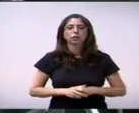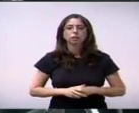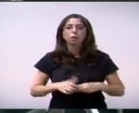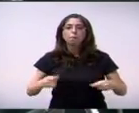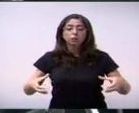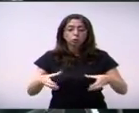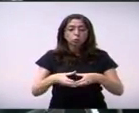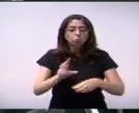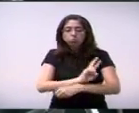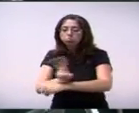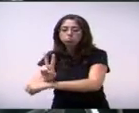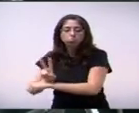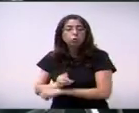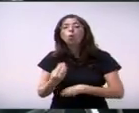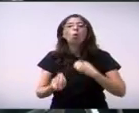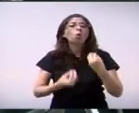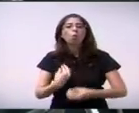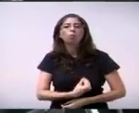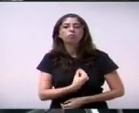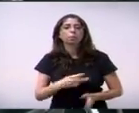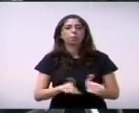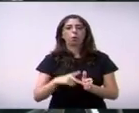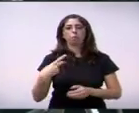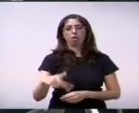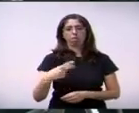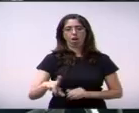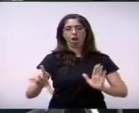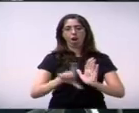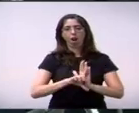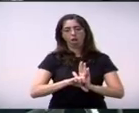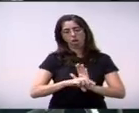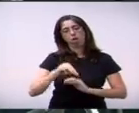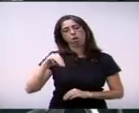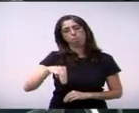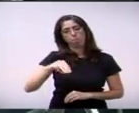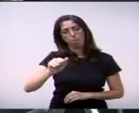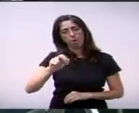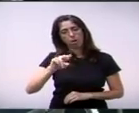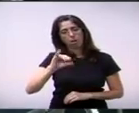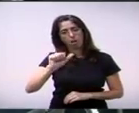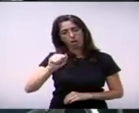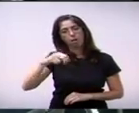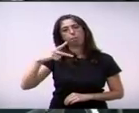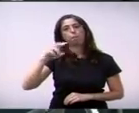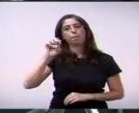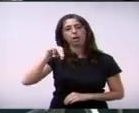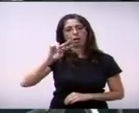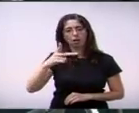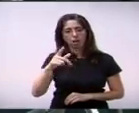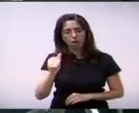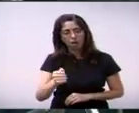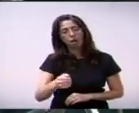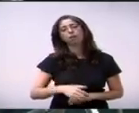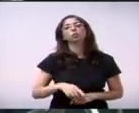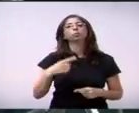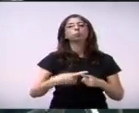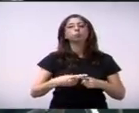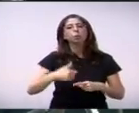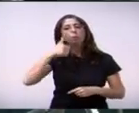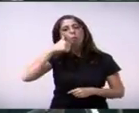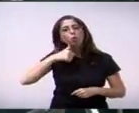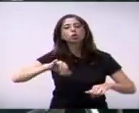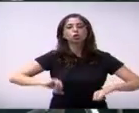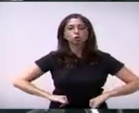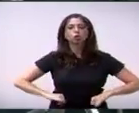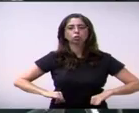de proteção da lei Maria da Penha criada para vítimas de violências de maridos